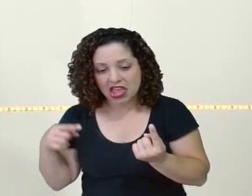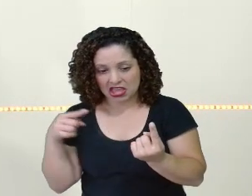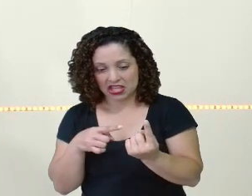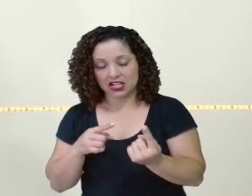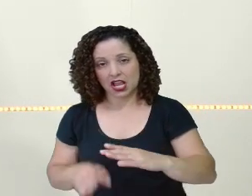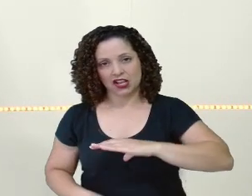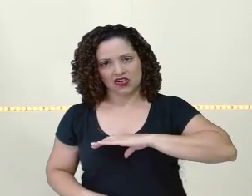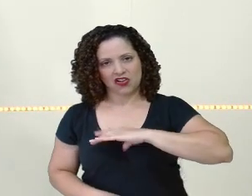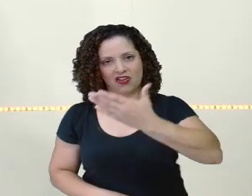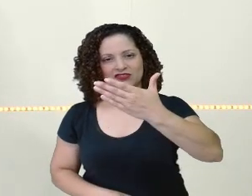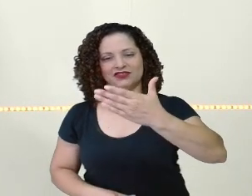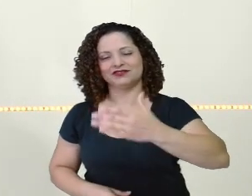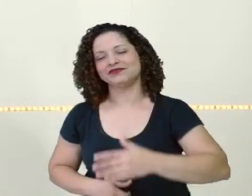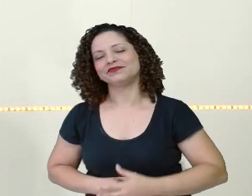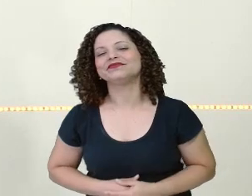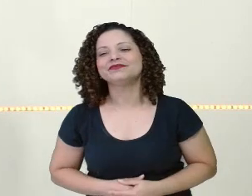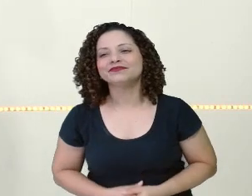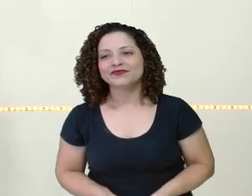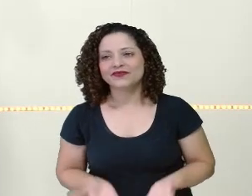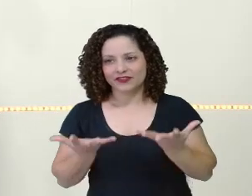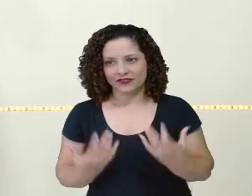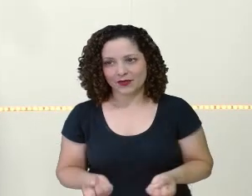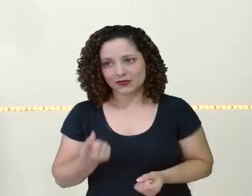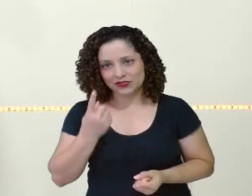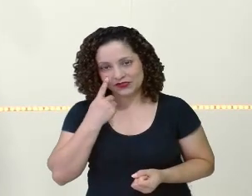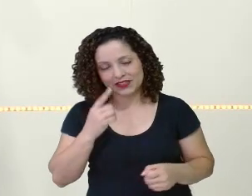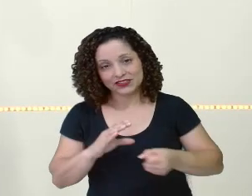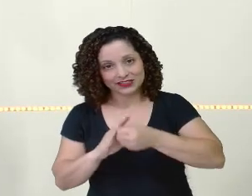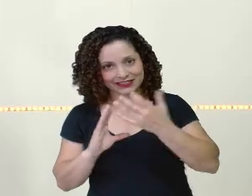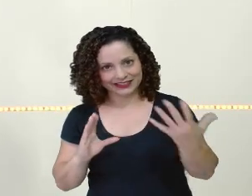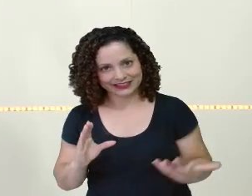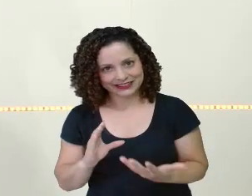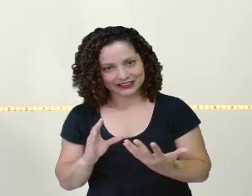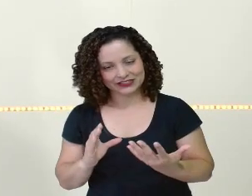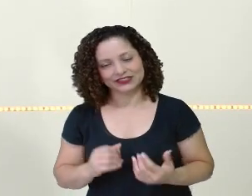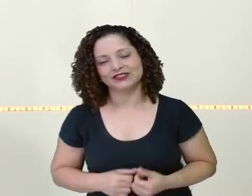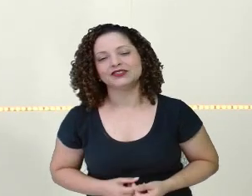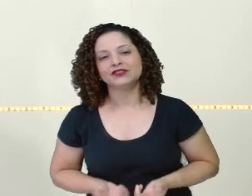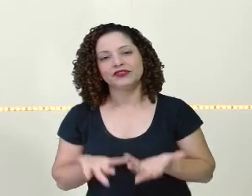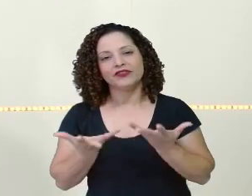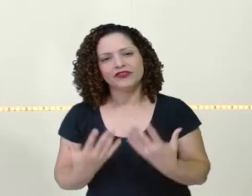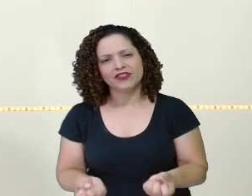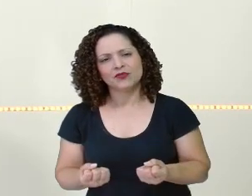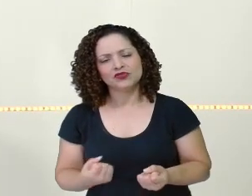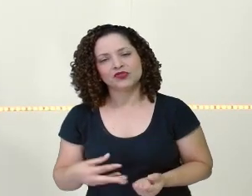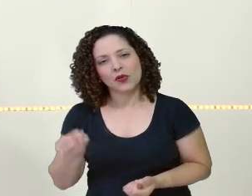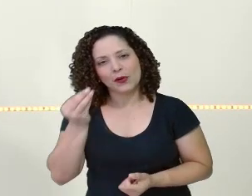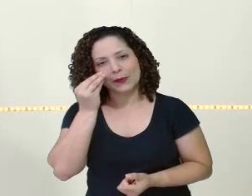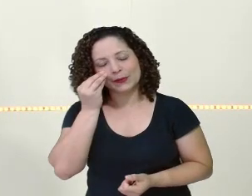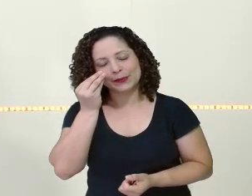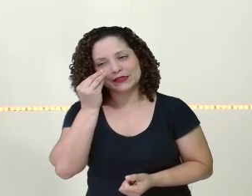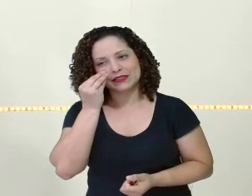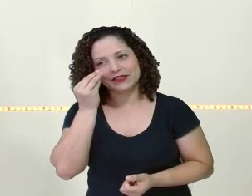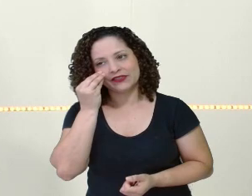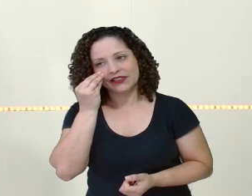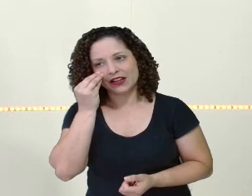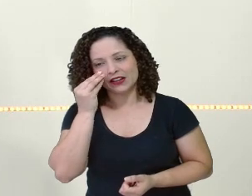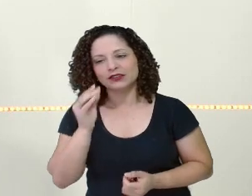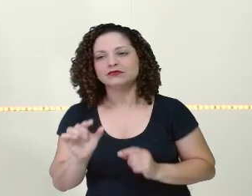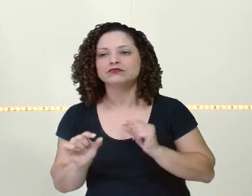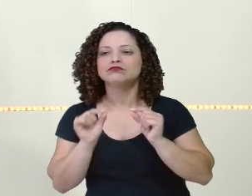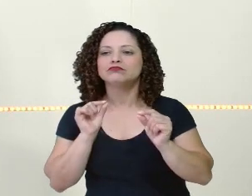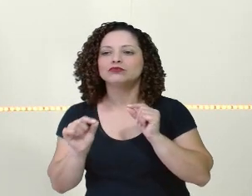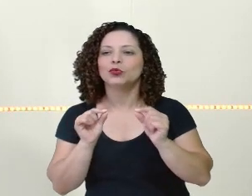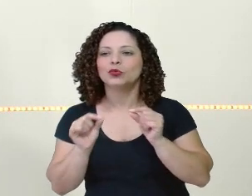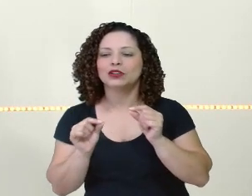corajoso, tá? Mas vamos verificar isso nas características, não é? Vamos observar agora com o